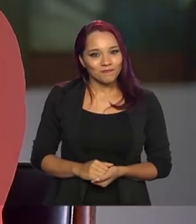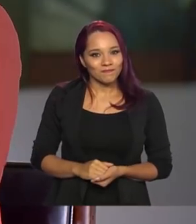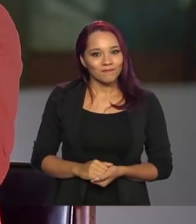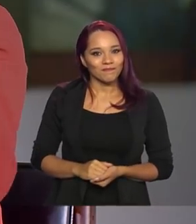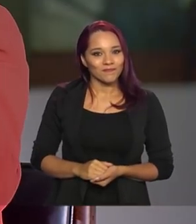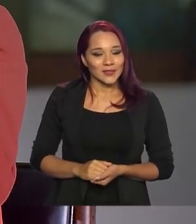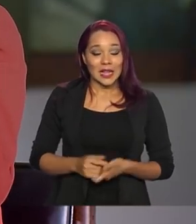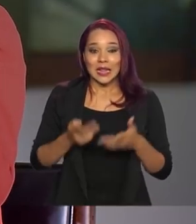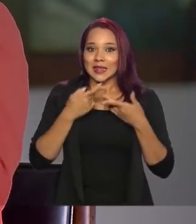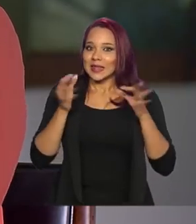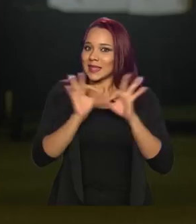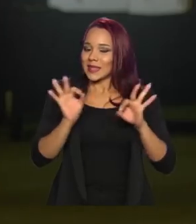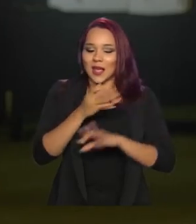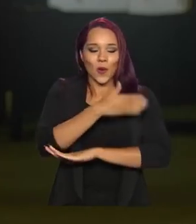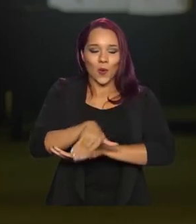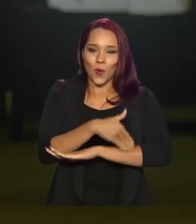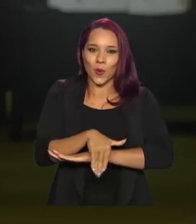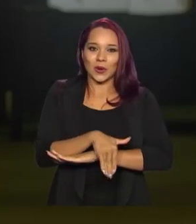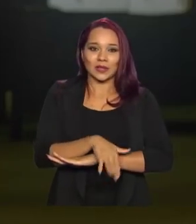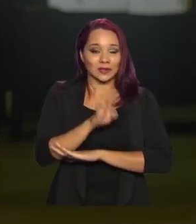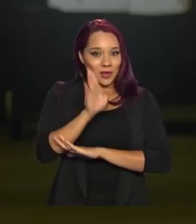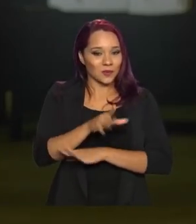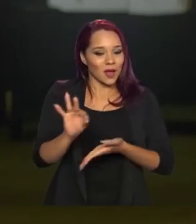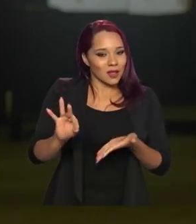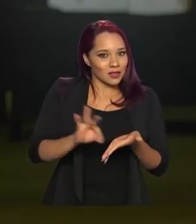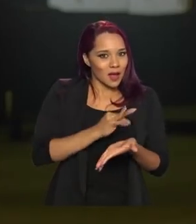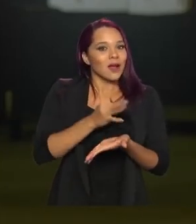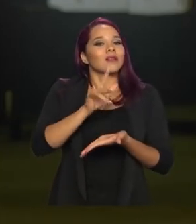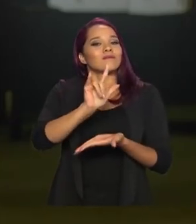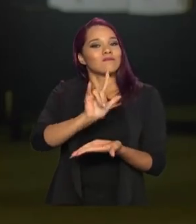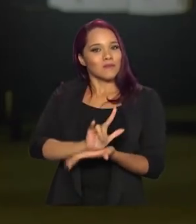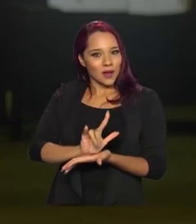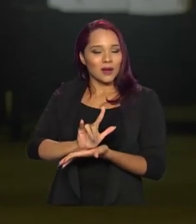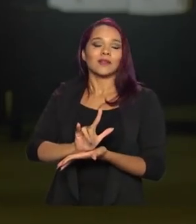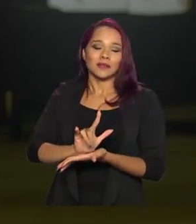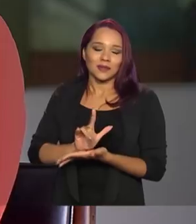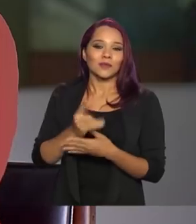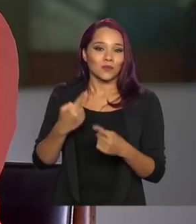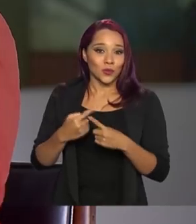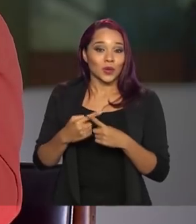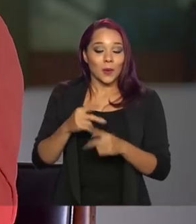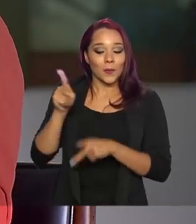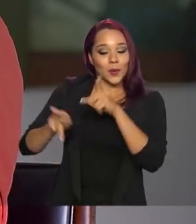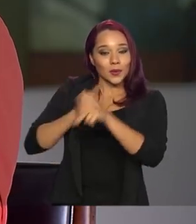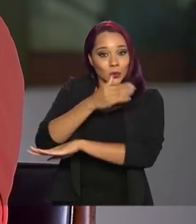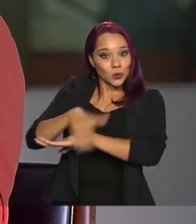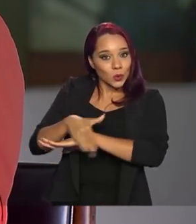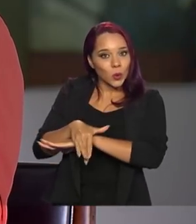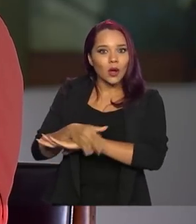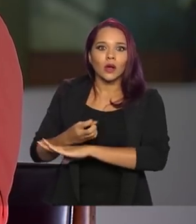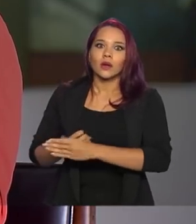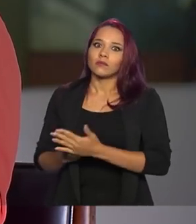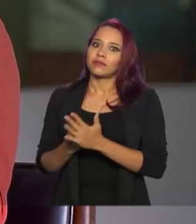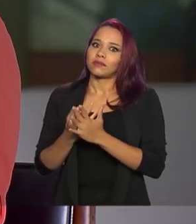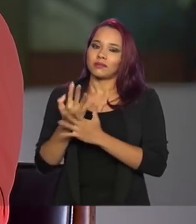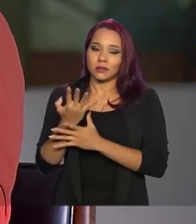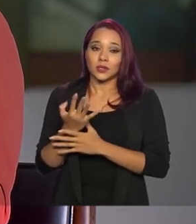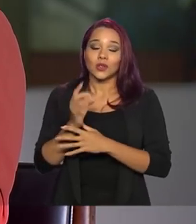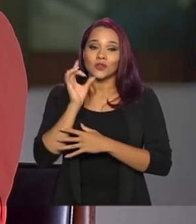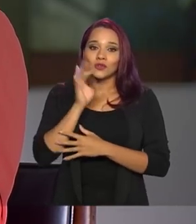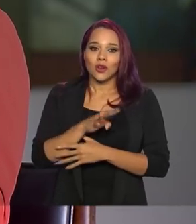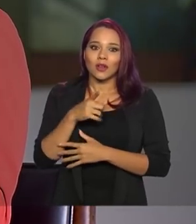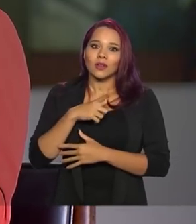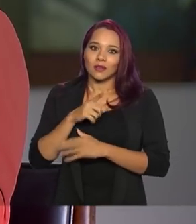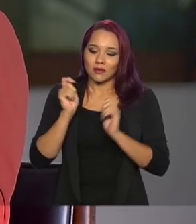Não vai ficar ninguém na rua. Se cadastre na Pátria Voluntária. Porque nós sabemos, a população de rua é grande no Brasil, mas a